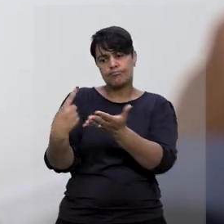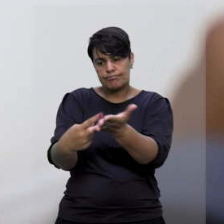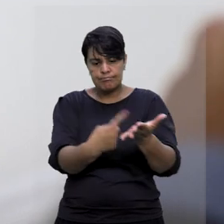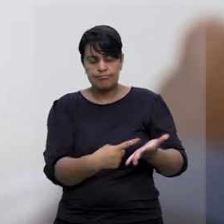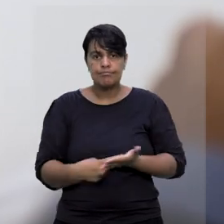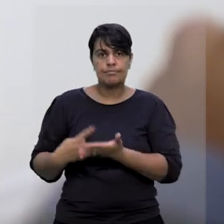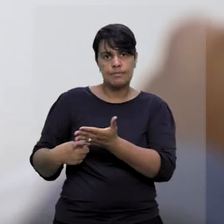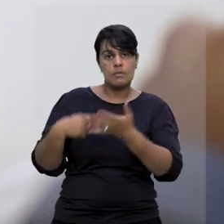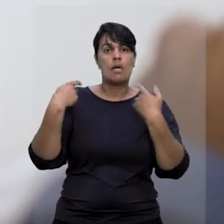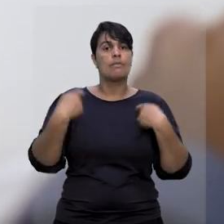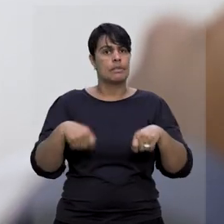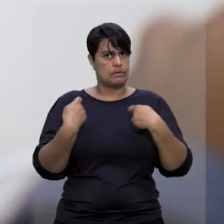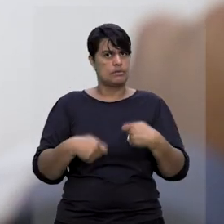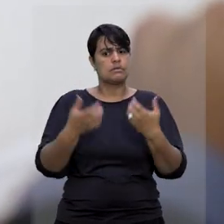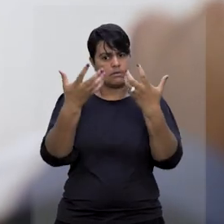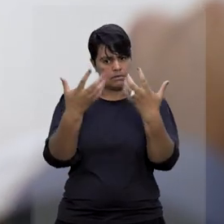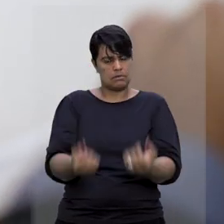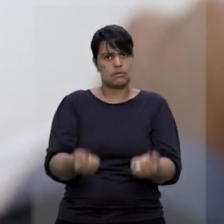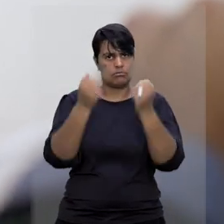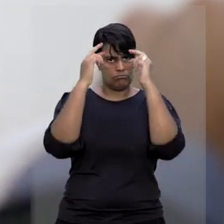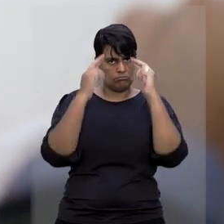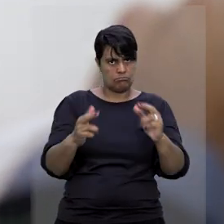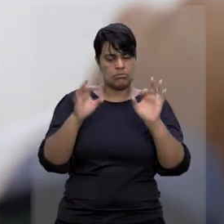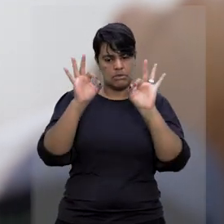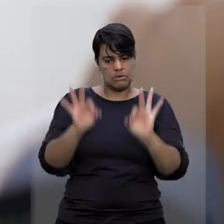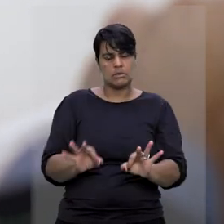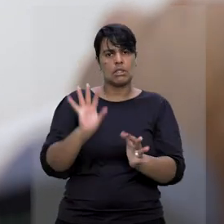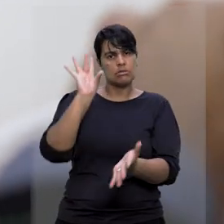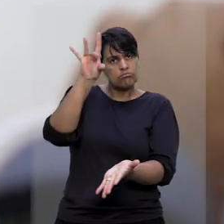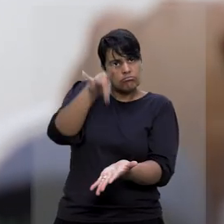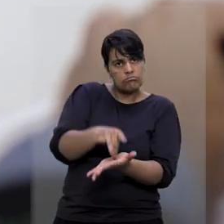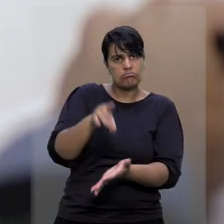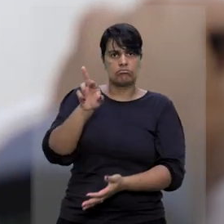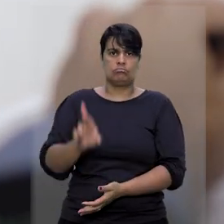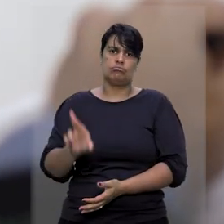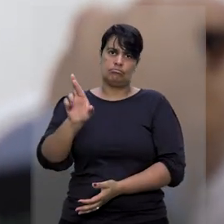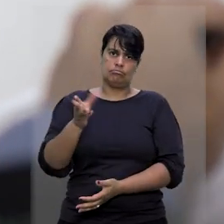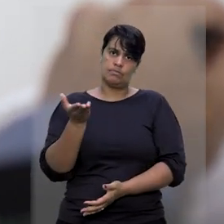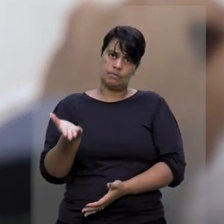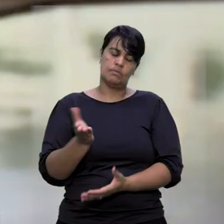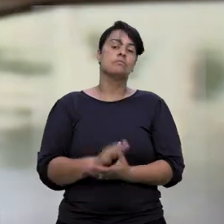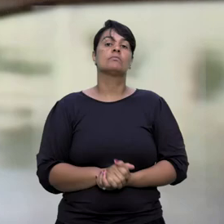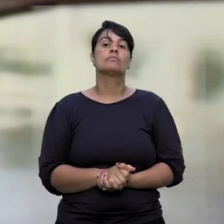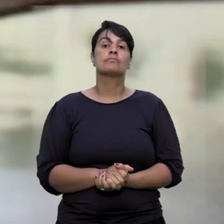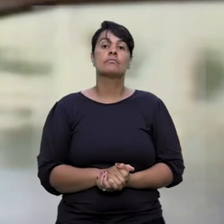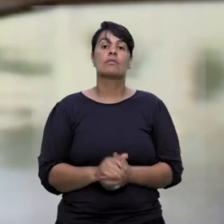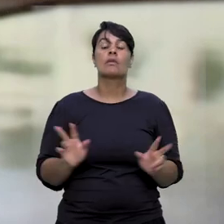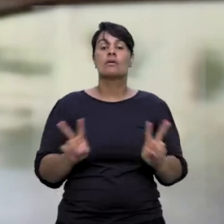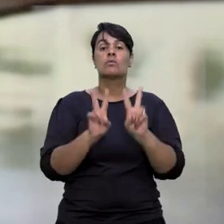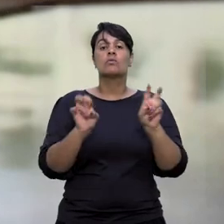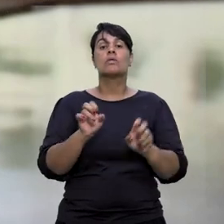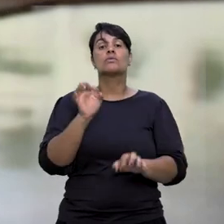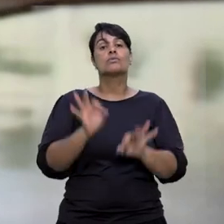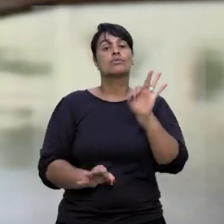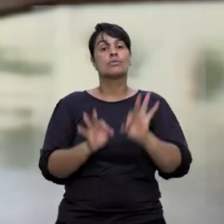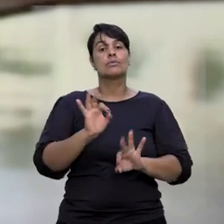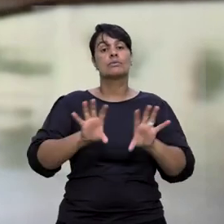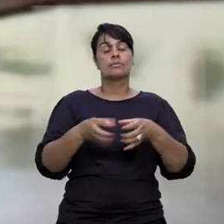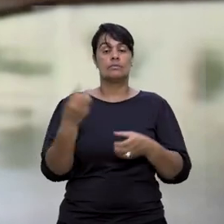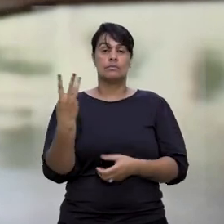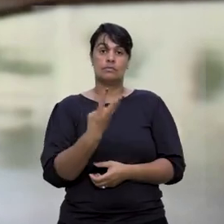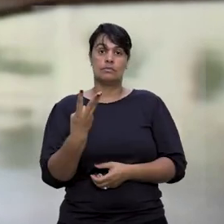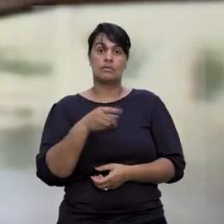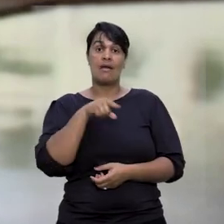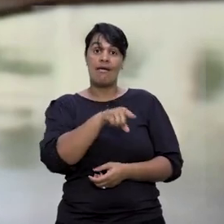as partes contratantes, merece ser reconhecida a legitimidade ativa da mandatária. No caso julgado pela terceira